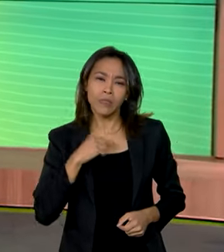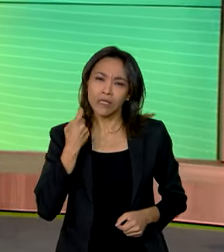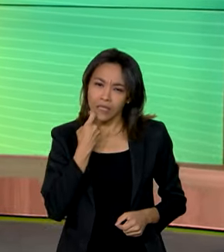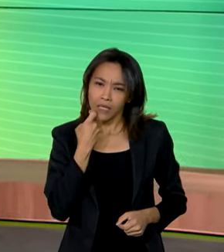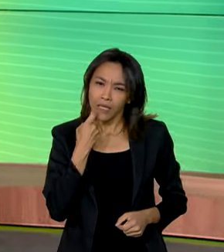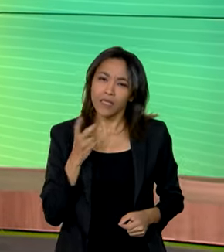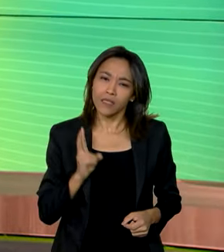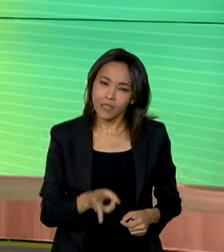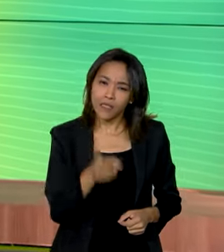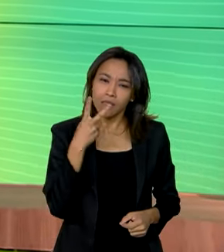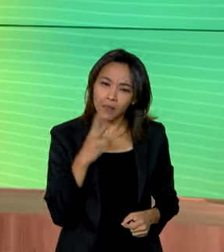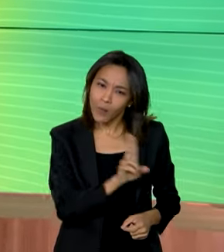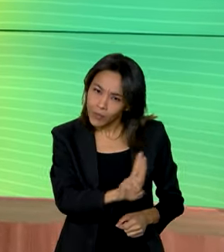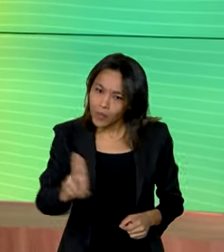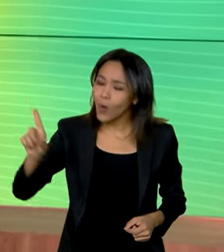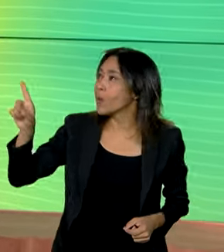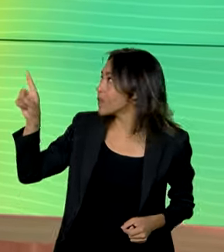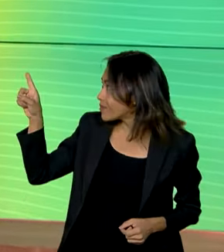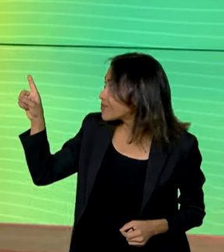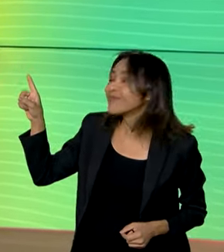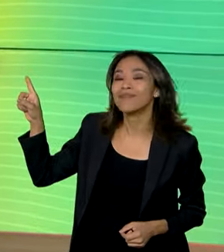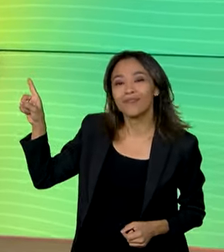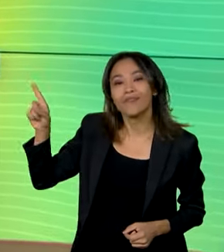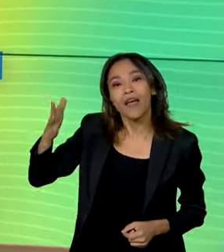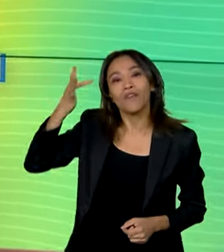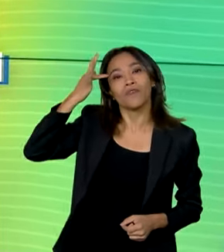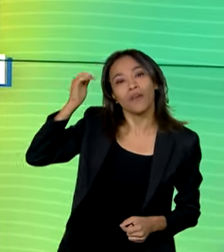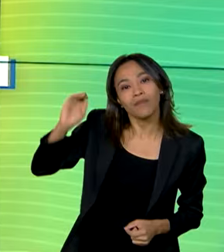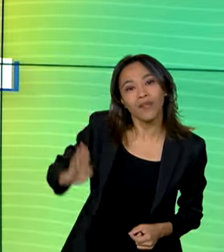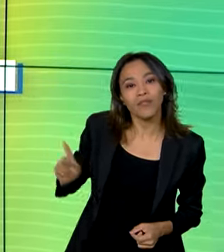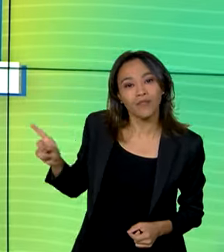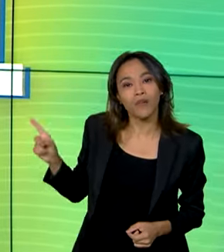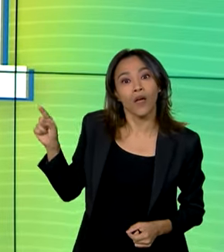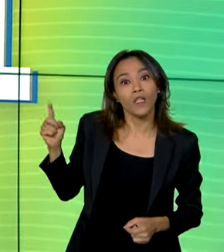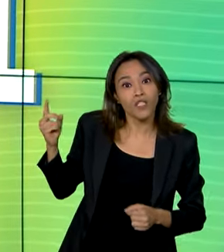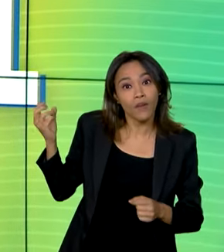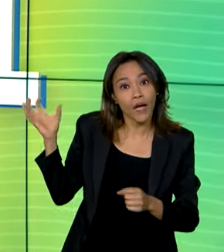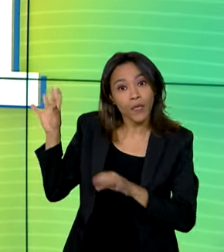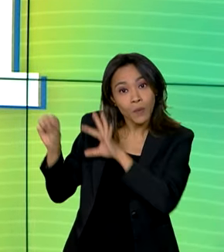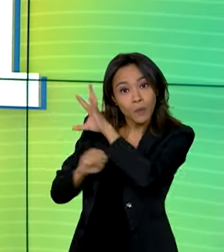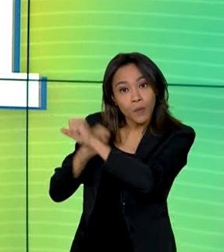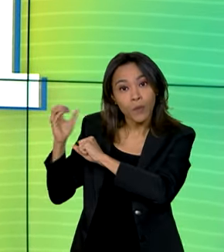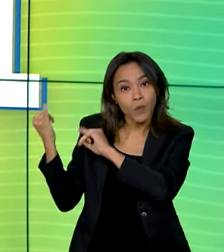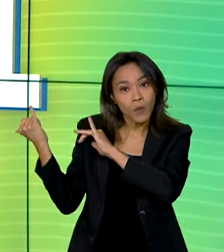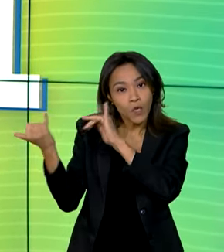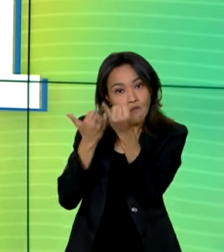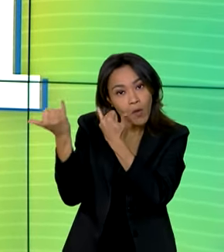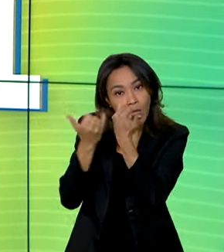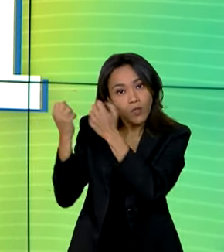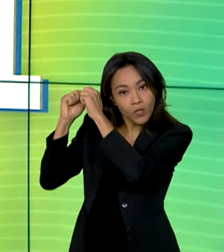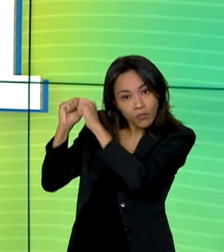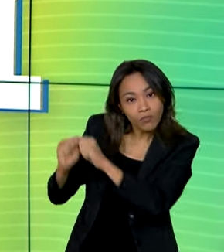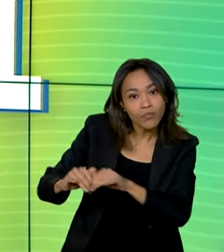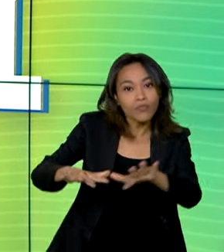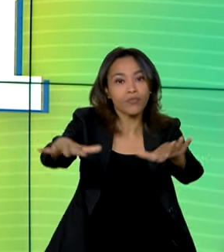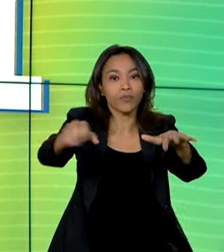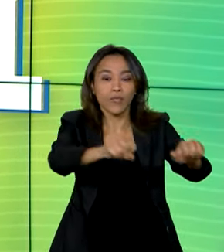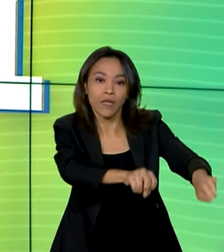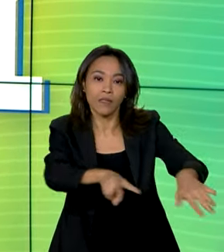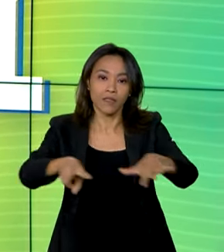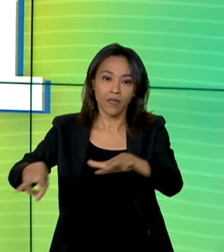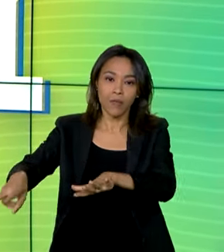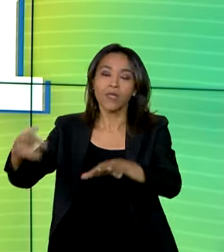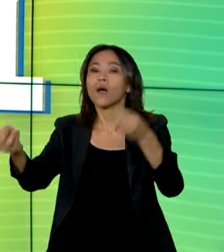sexta-feira com esse nome mesmo. Nele, a gente mostra notícias divulgadas ao longo da semana e que mostram como o país